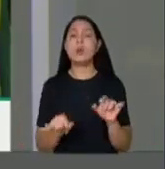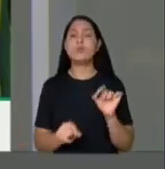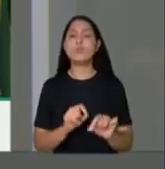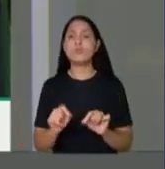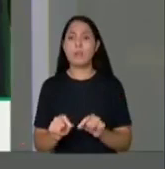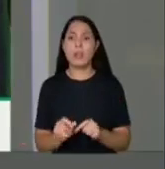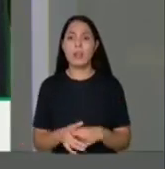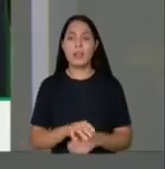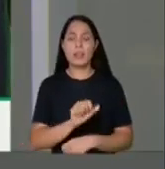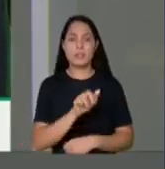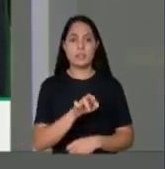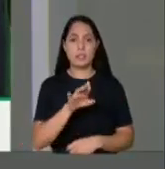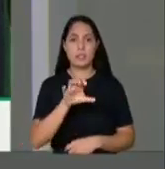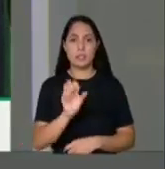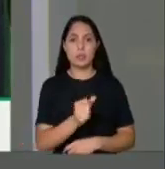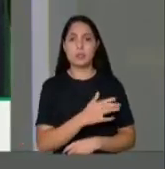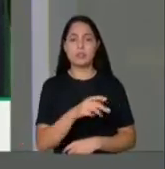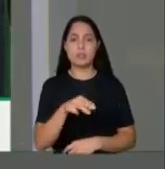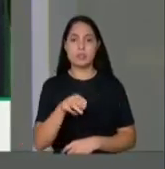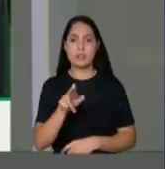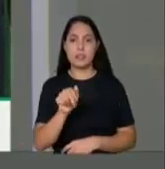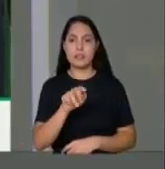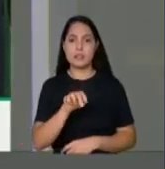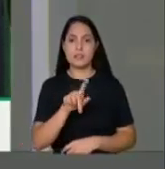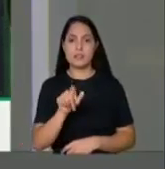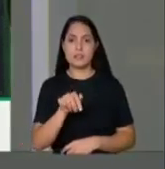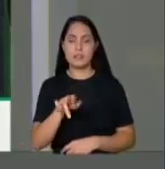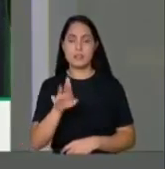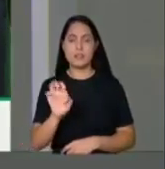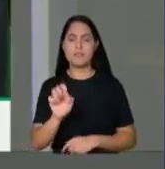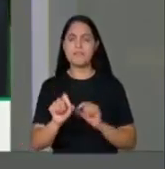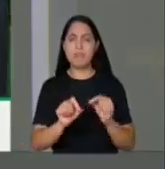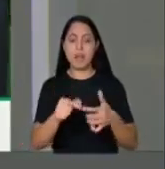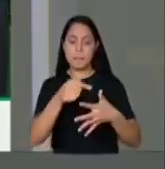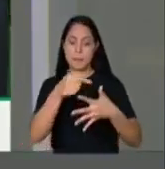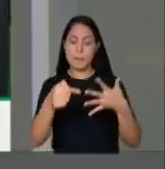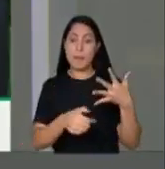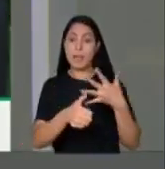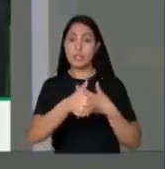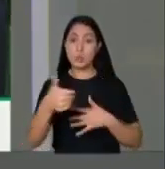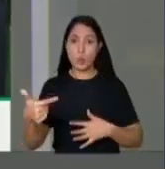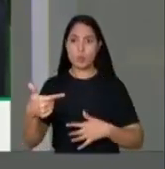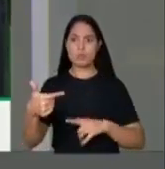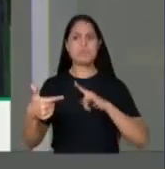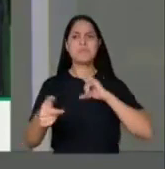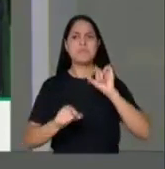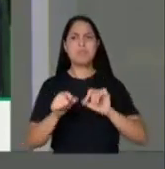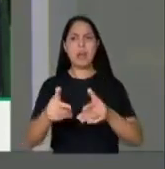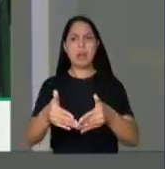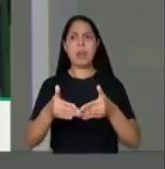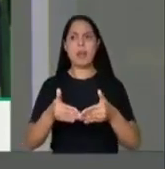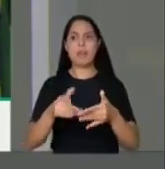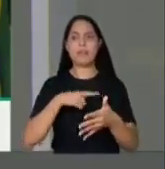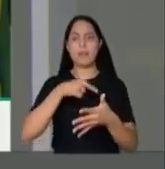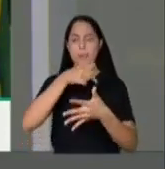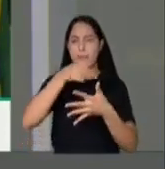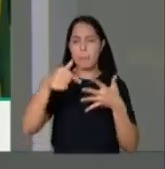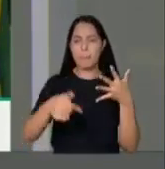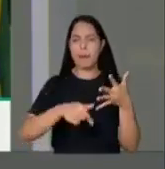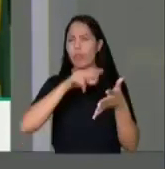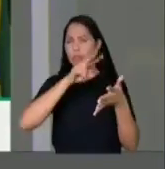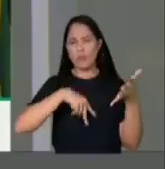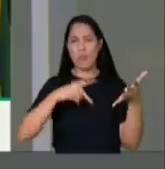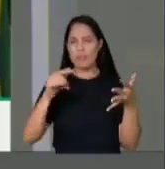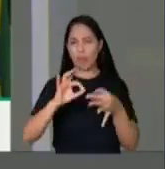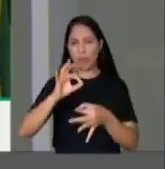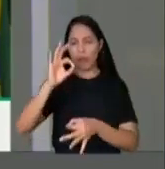Nazaré, compreende as seguintes manifestações. São 12 manifestações, com todo o período, que eu não vou ler para não tomar